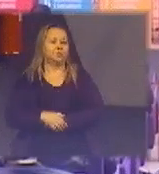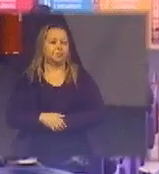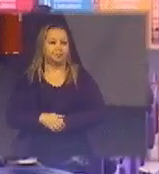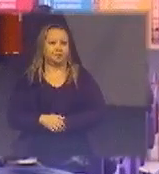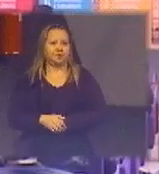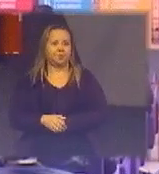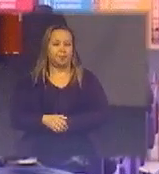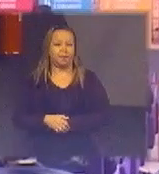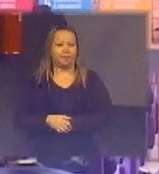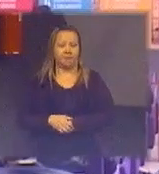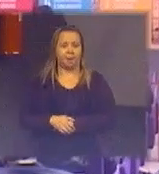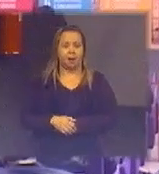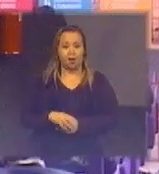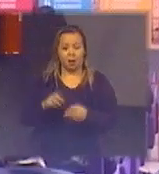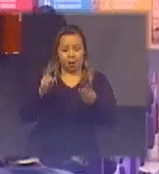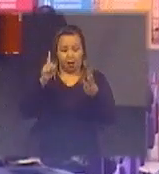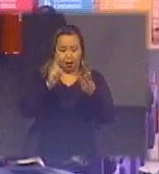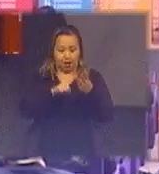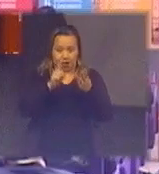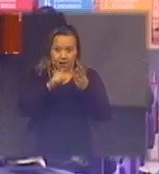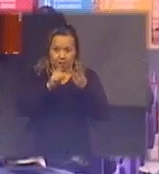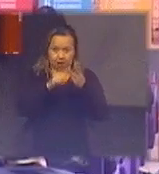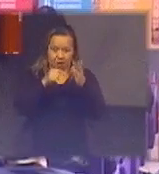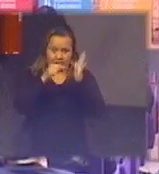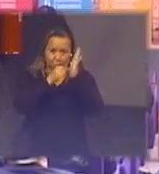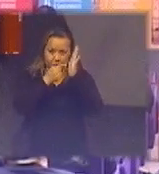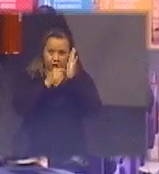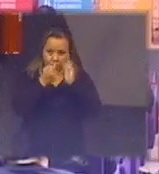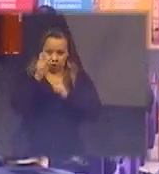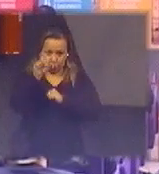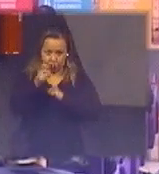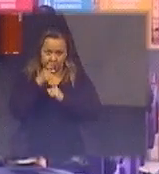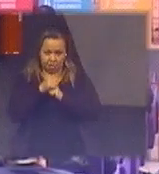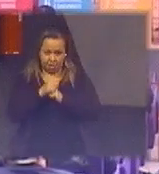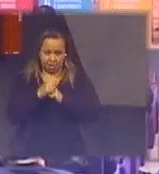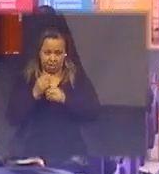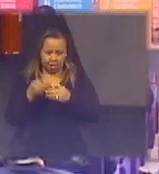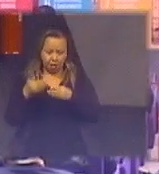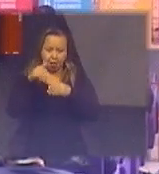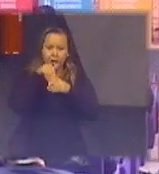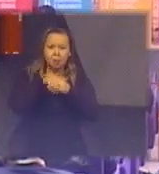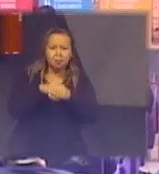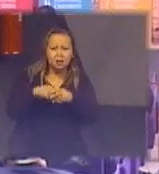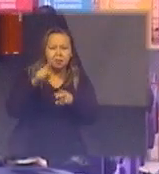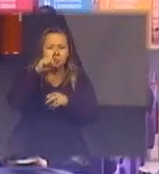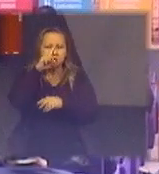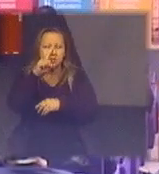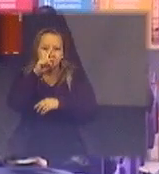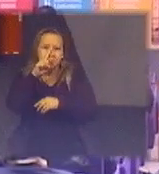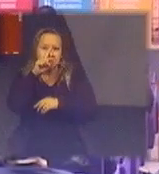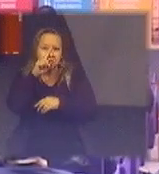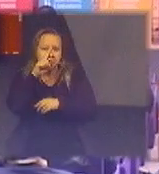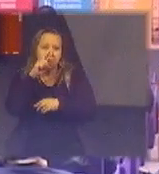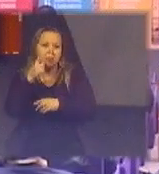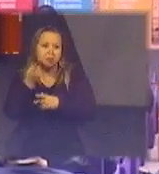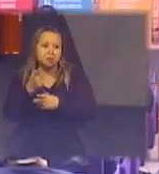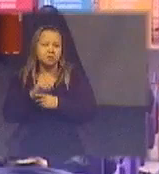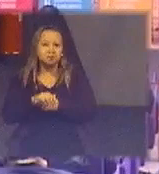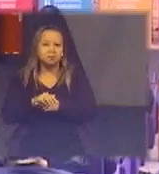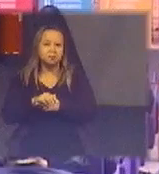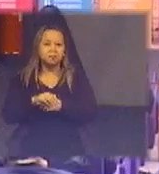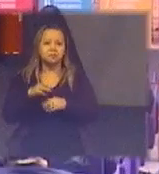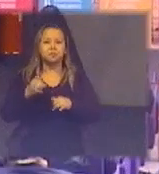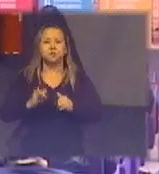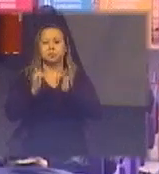o terceiro ponto é dentro dessa parte da periculosidade dos